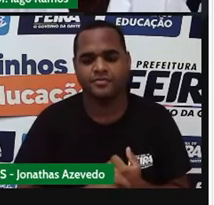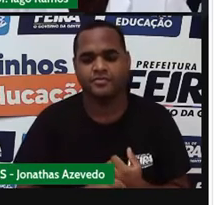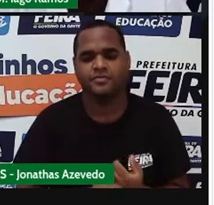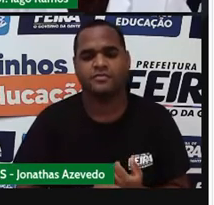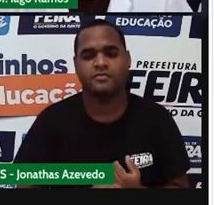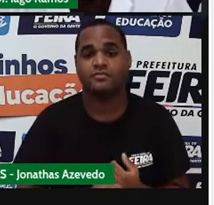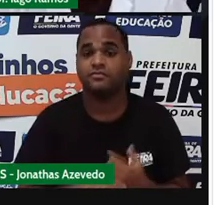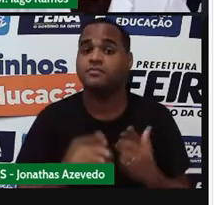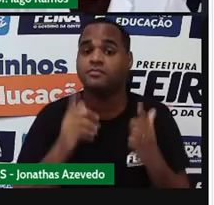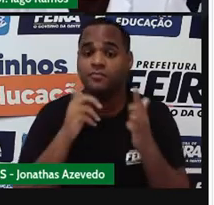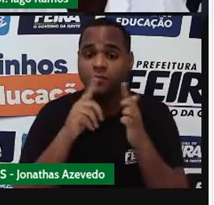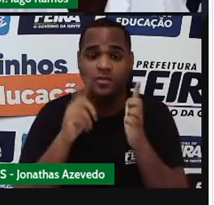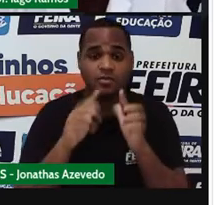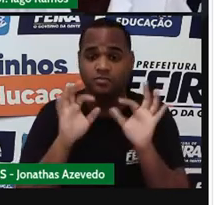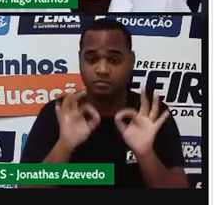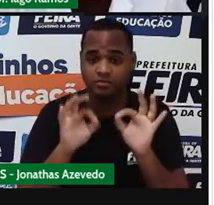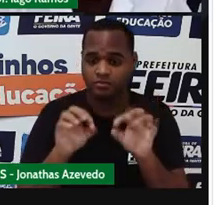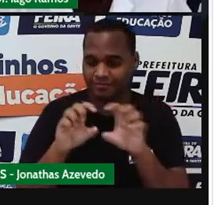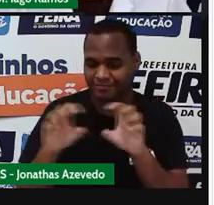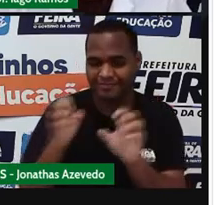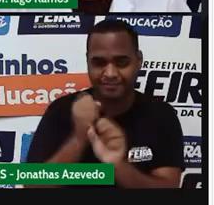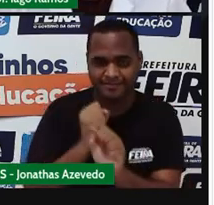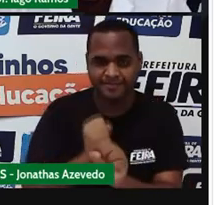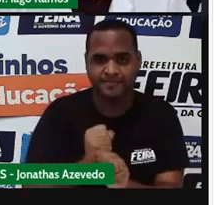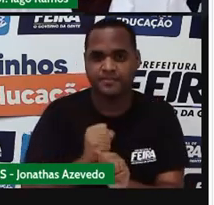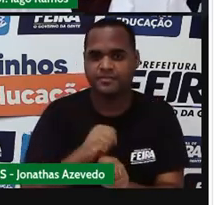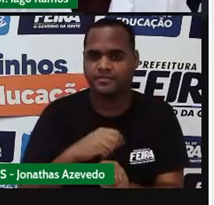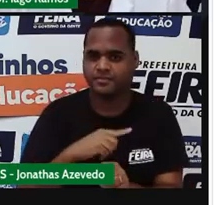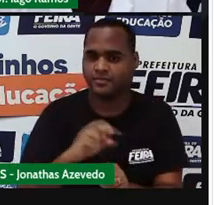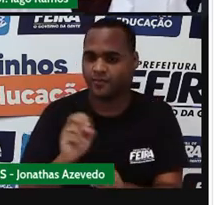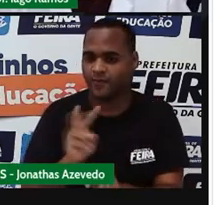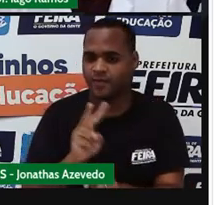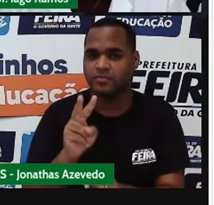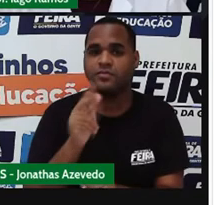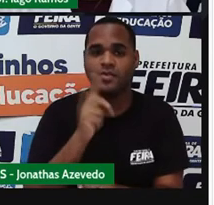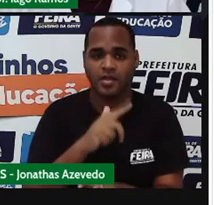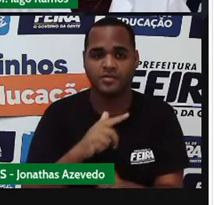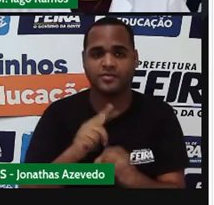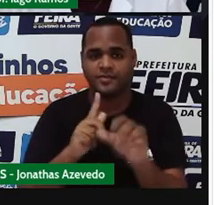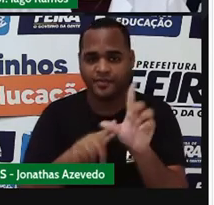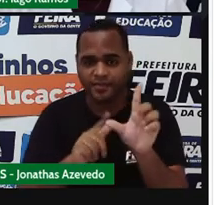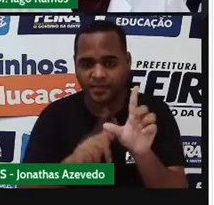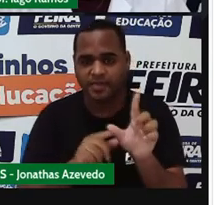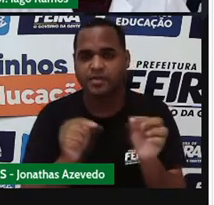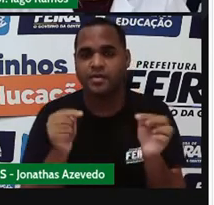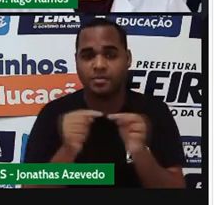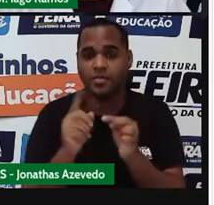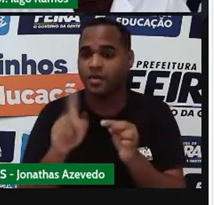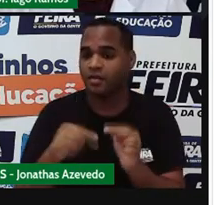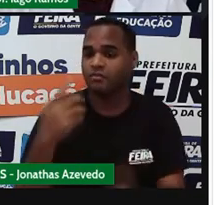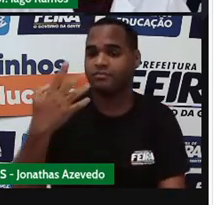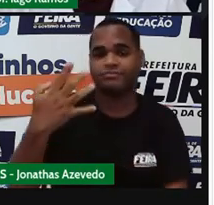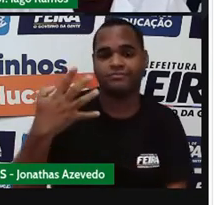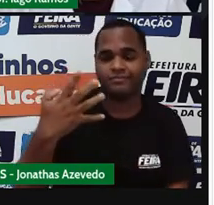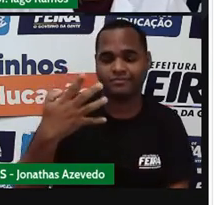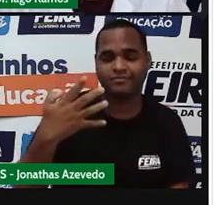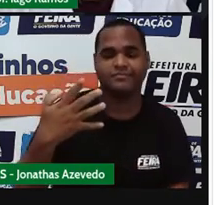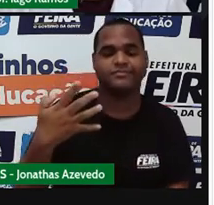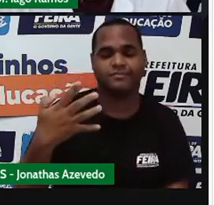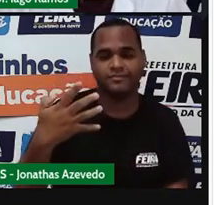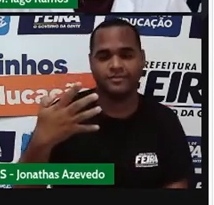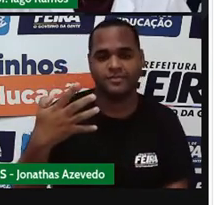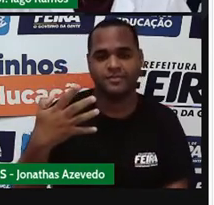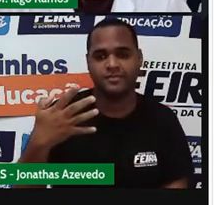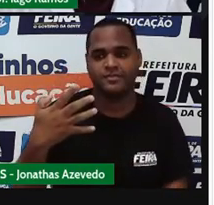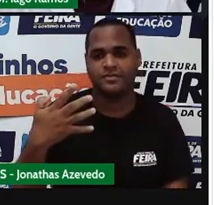acabamos de resolver a equação. o valor de x o valor da letrinha o valor da incógnita é 4. Ou seja,